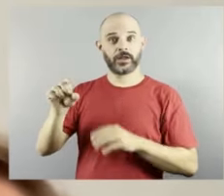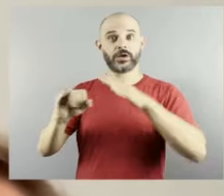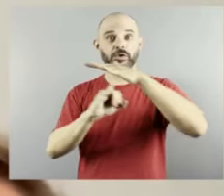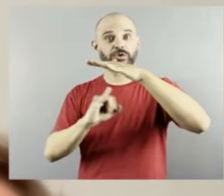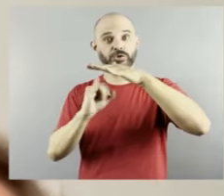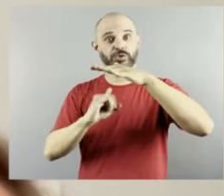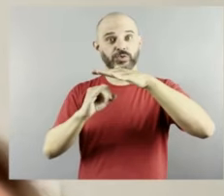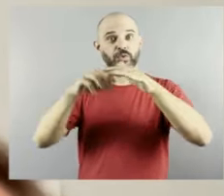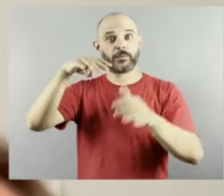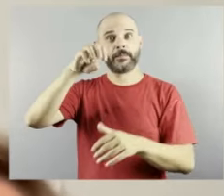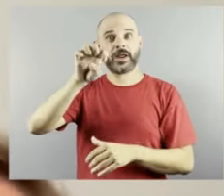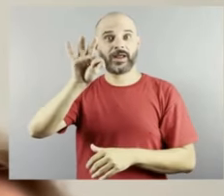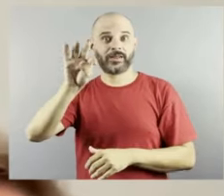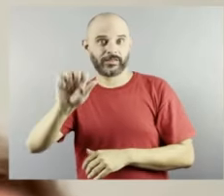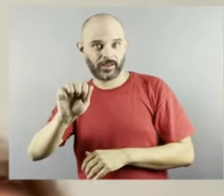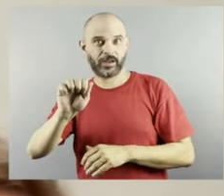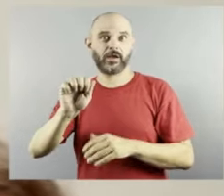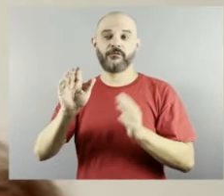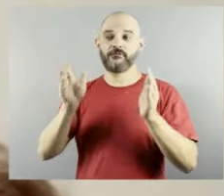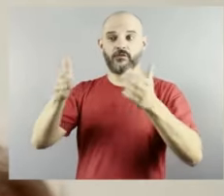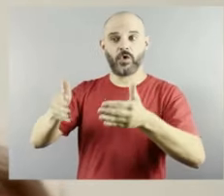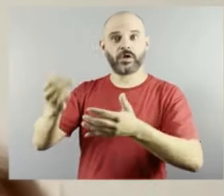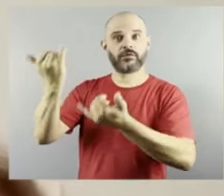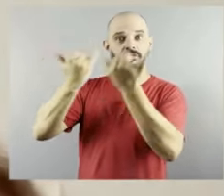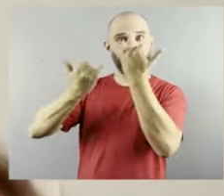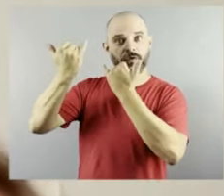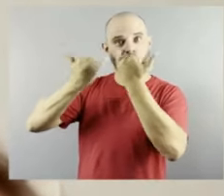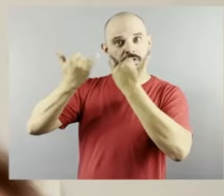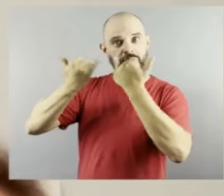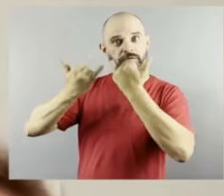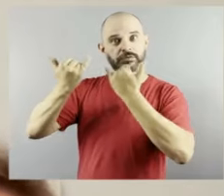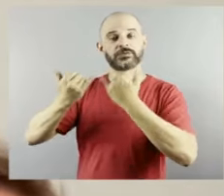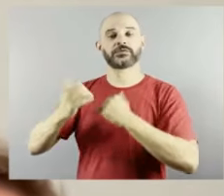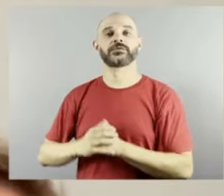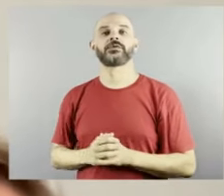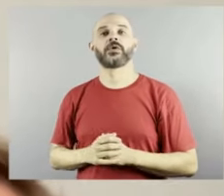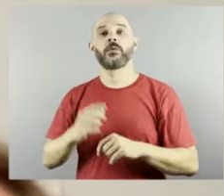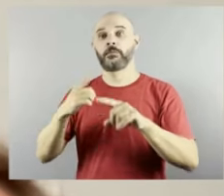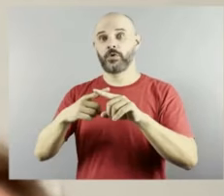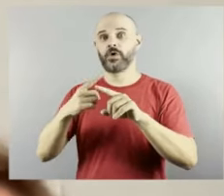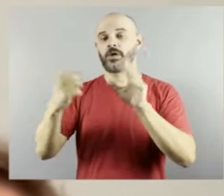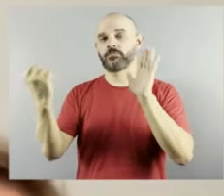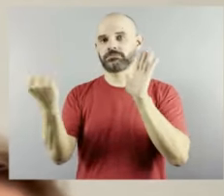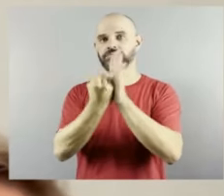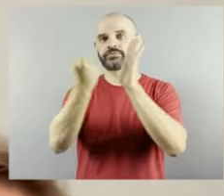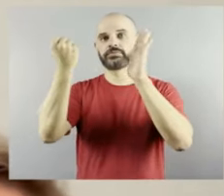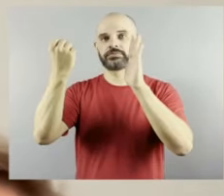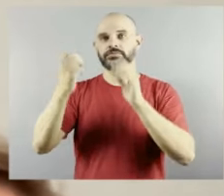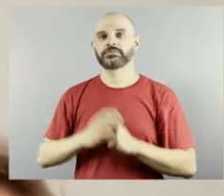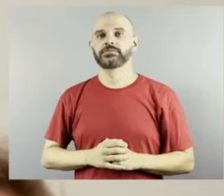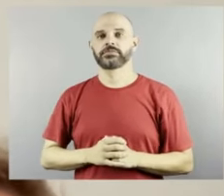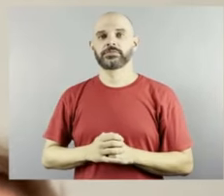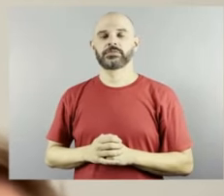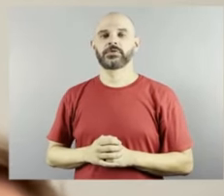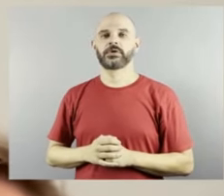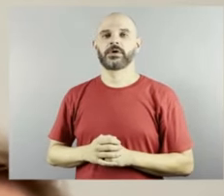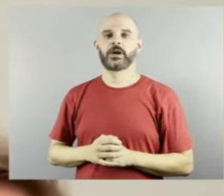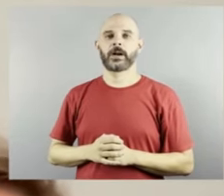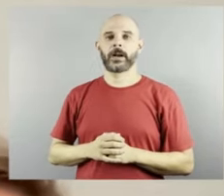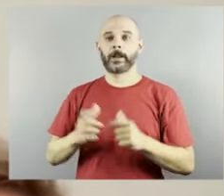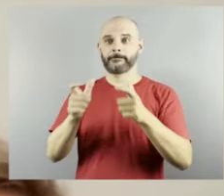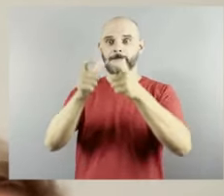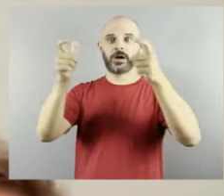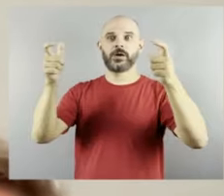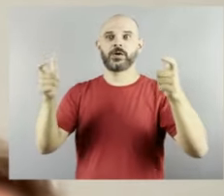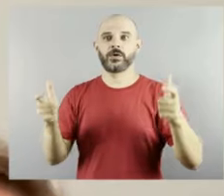começamos ficamos muito conhecidos porque nosso slogan eu sempre brinco é maior do que do que o nome do Instituto é o